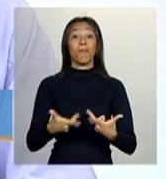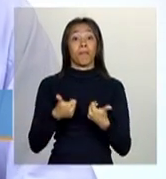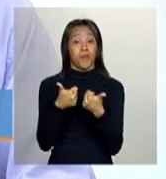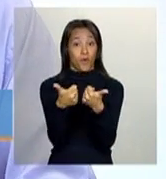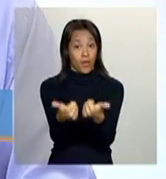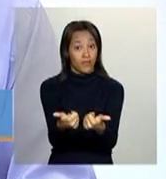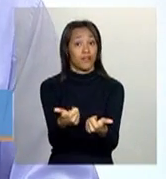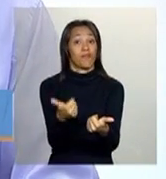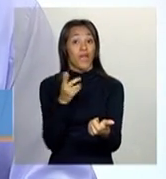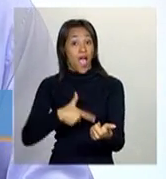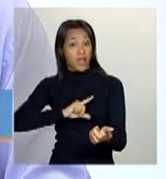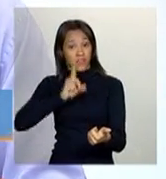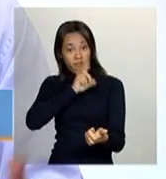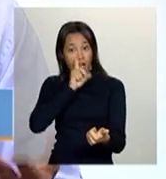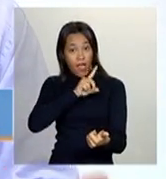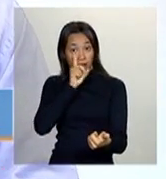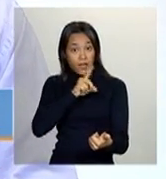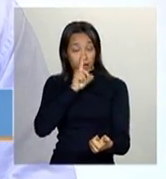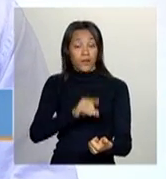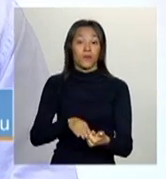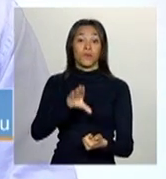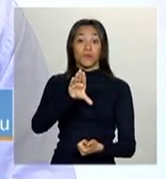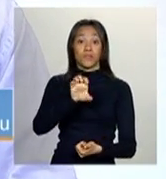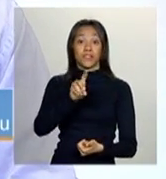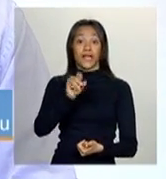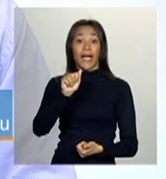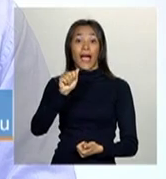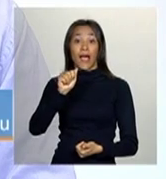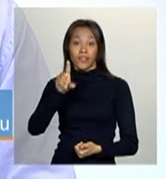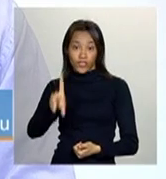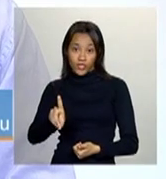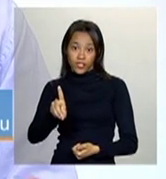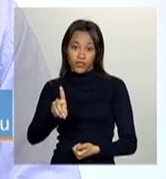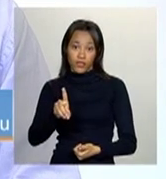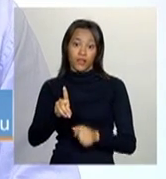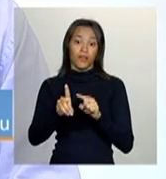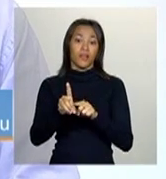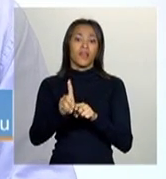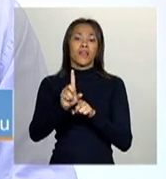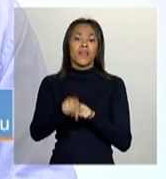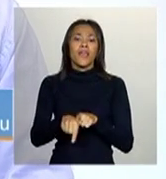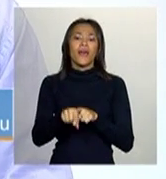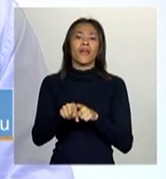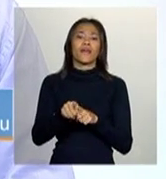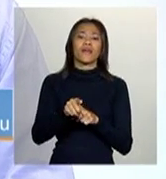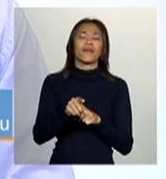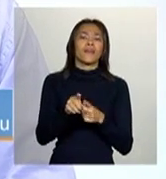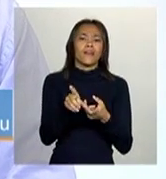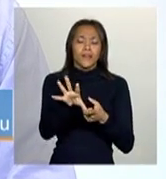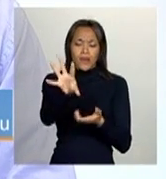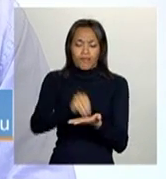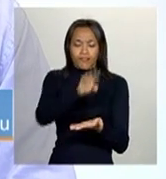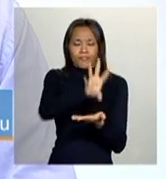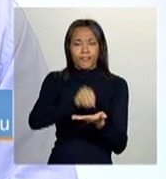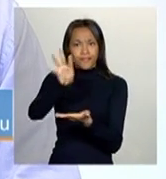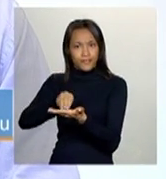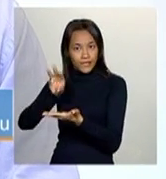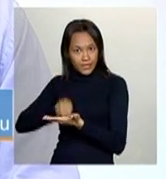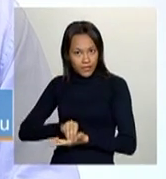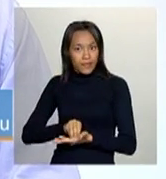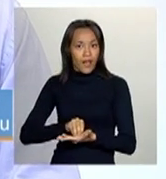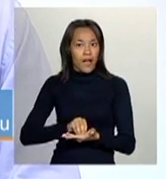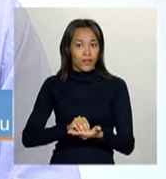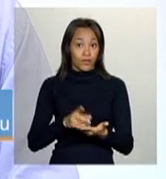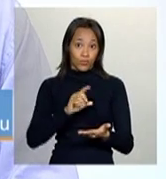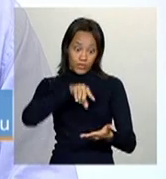constante, que é o SECAD, não sei se você já conhece, que é um instrumento de coleta e extração de dados do